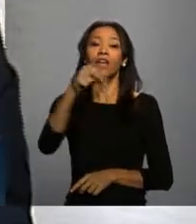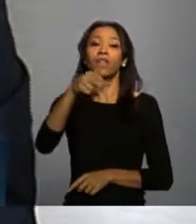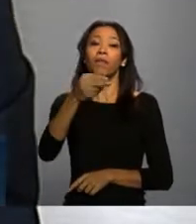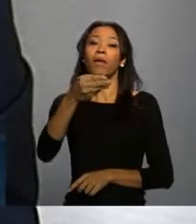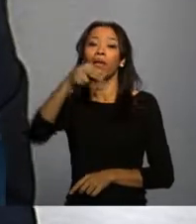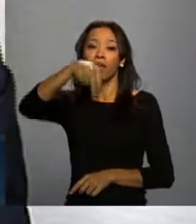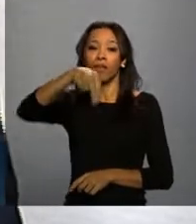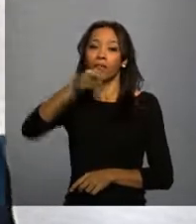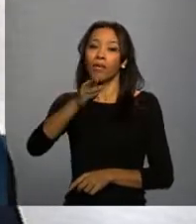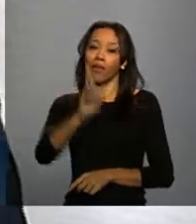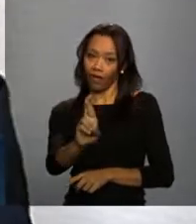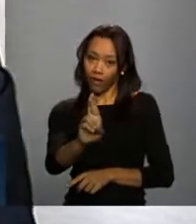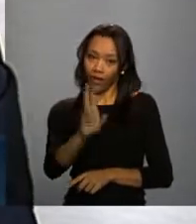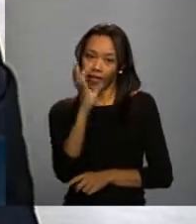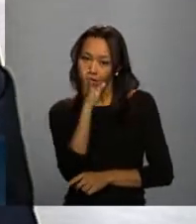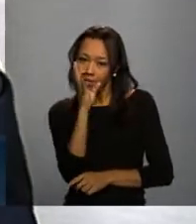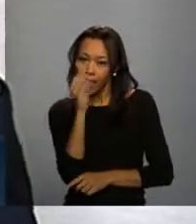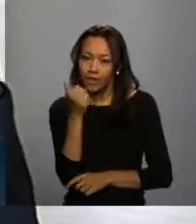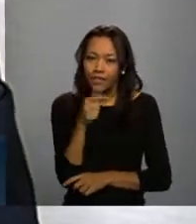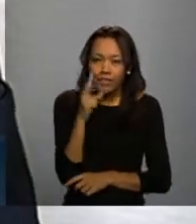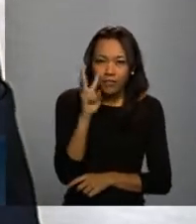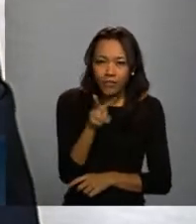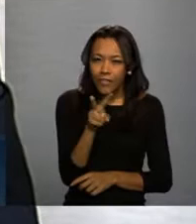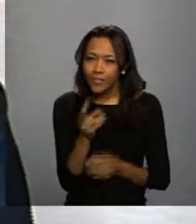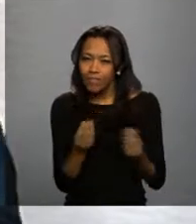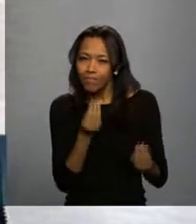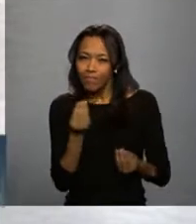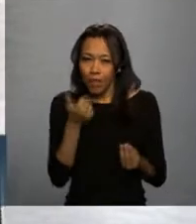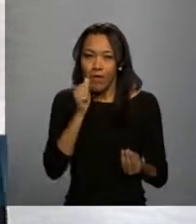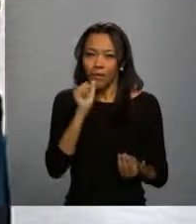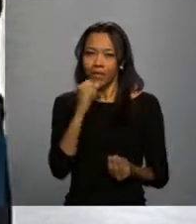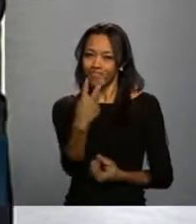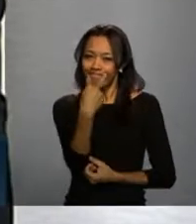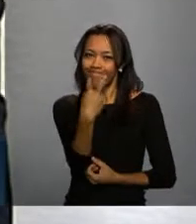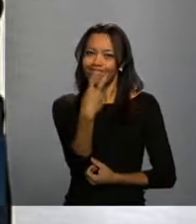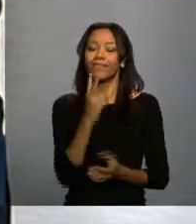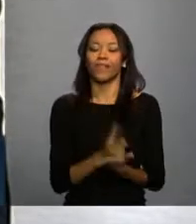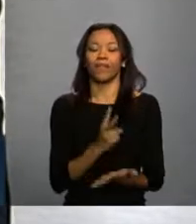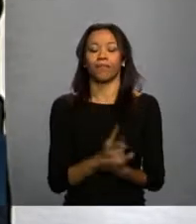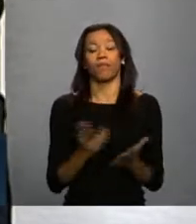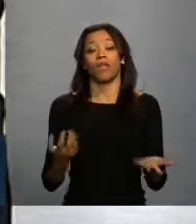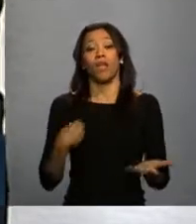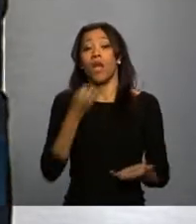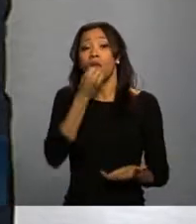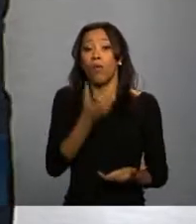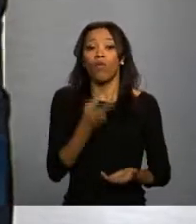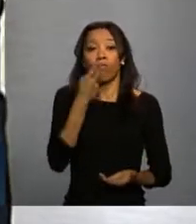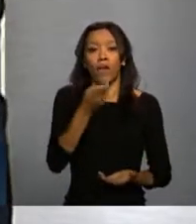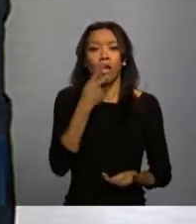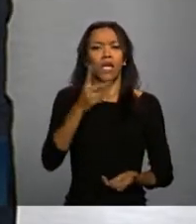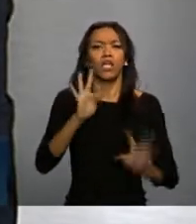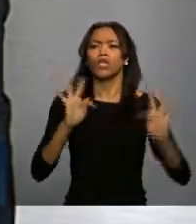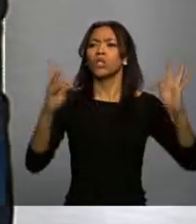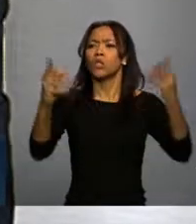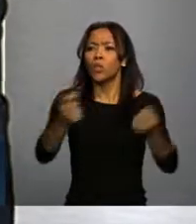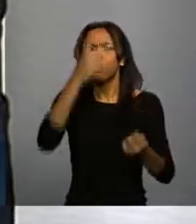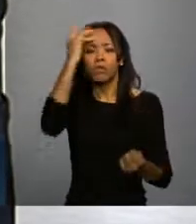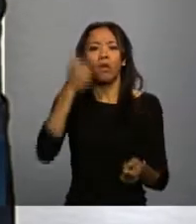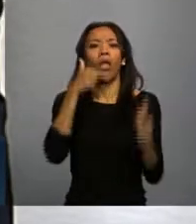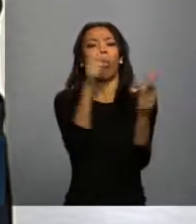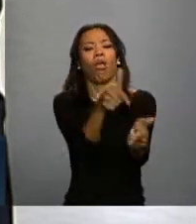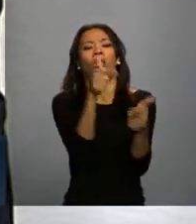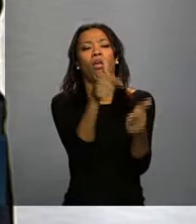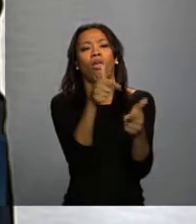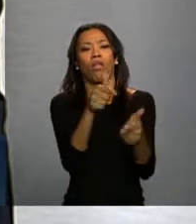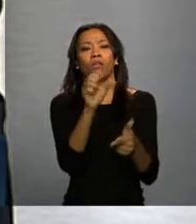para ver se encontra lá alguma coisa, é muito interessante refletir assim, todo mundo quer falar mal do SUS,